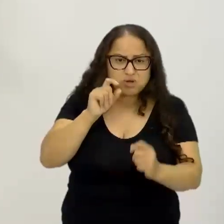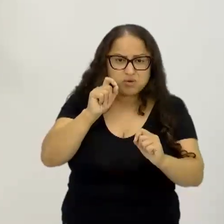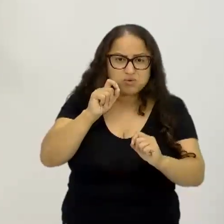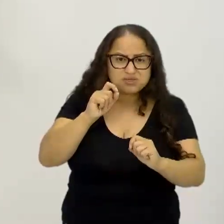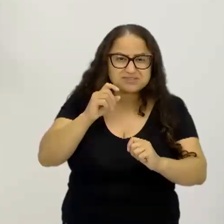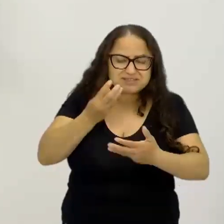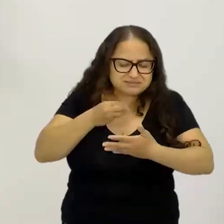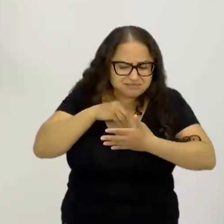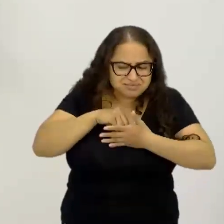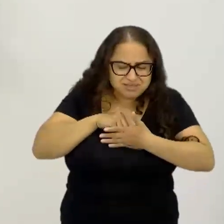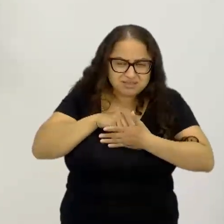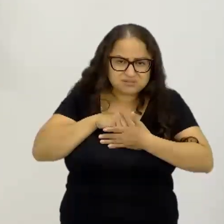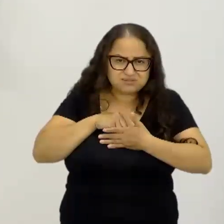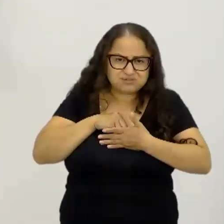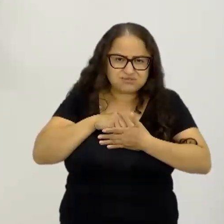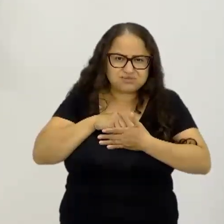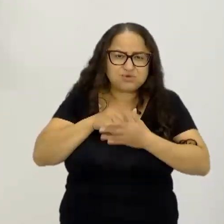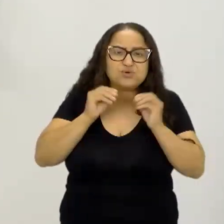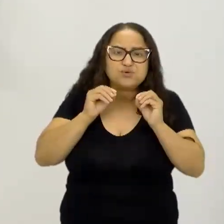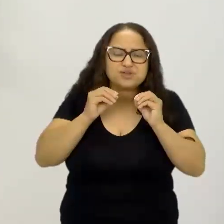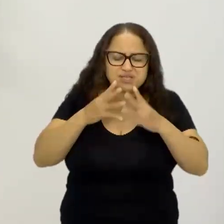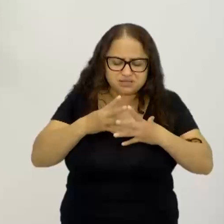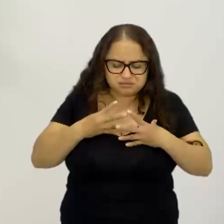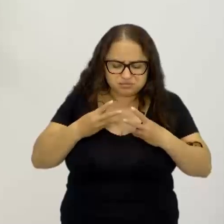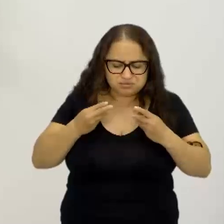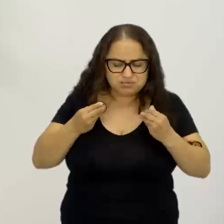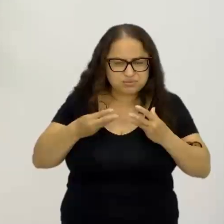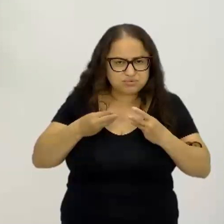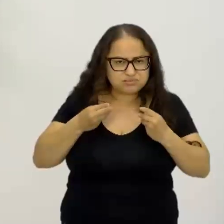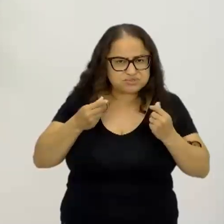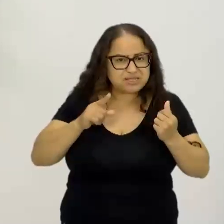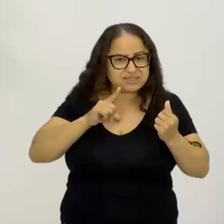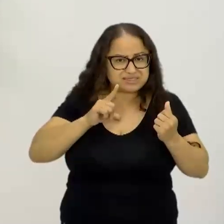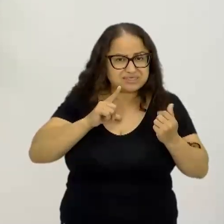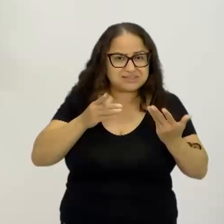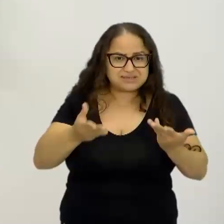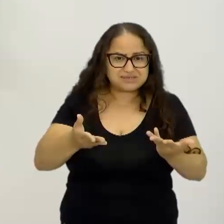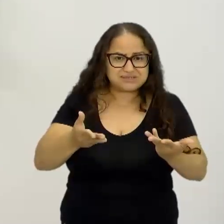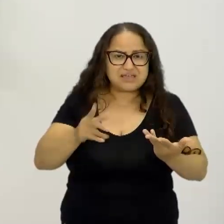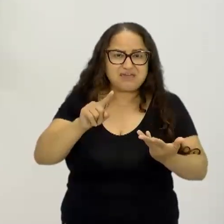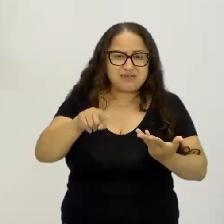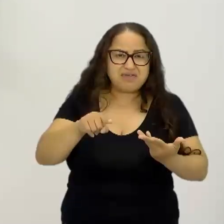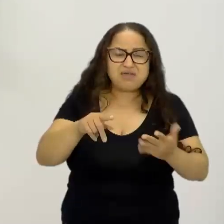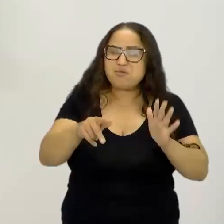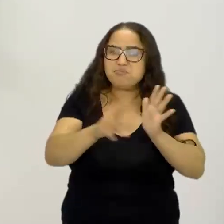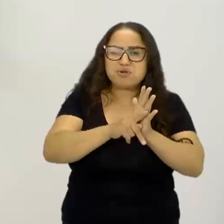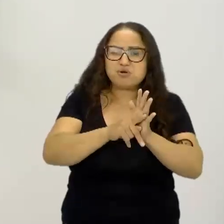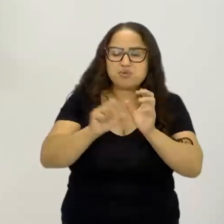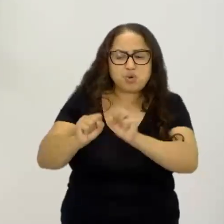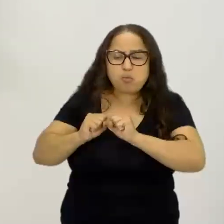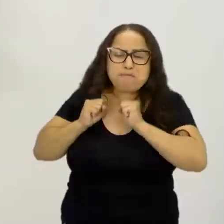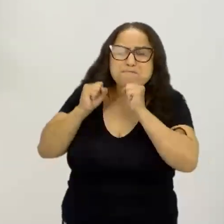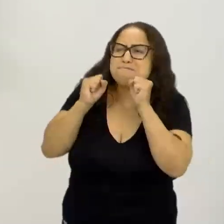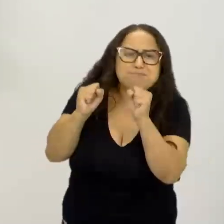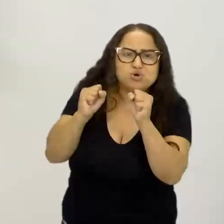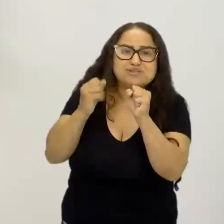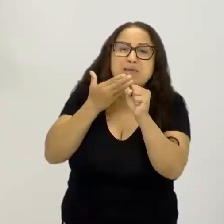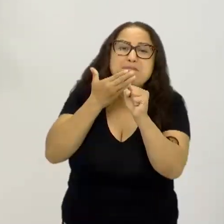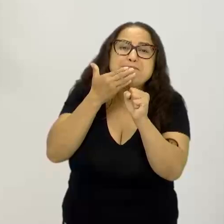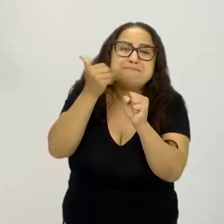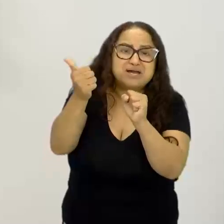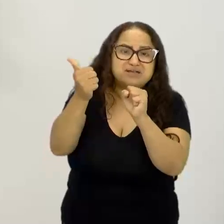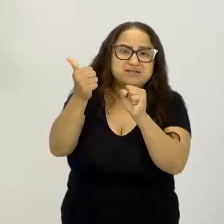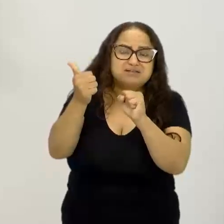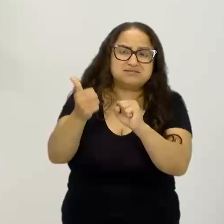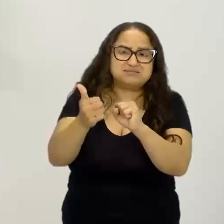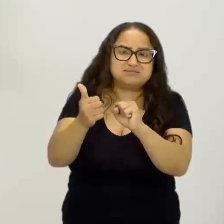o que essa pessoa é essencialmente, isso tem um poder talvez até maior, porque daí